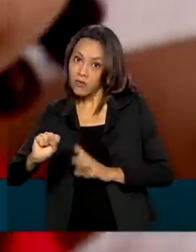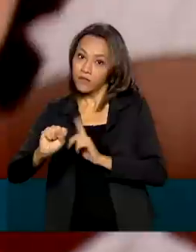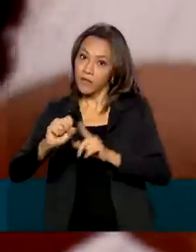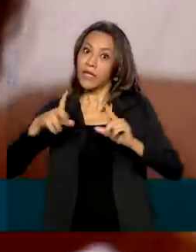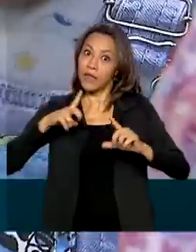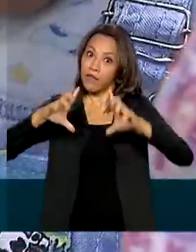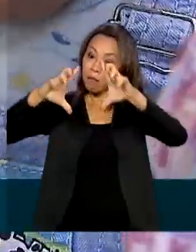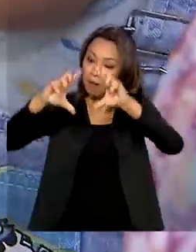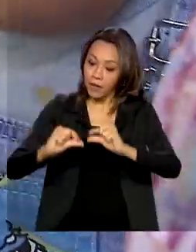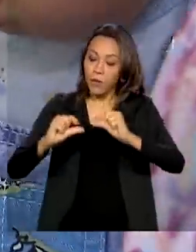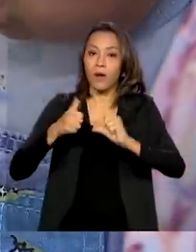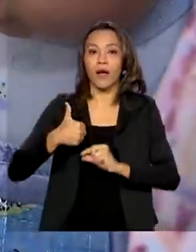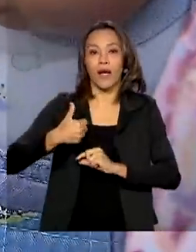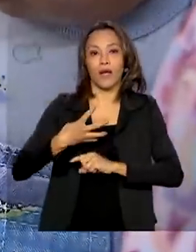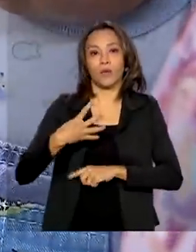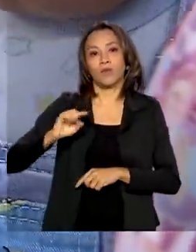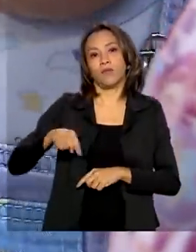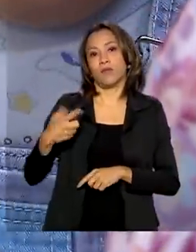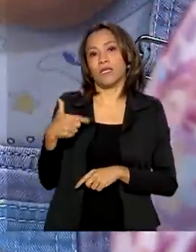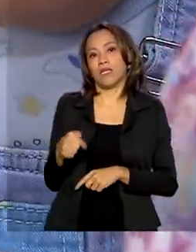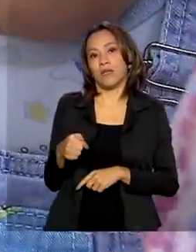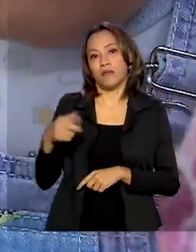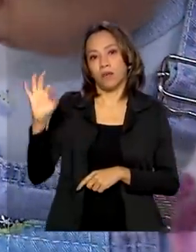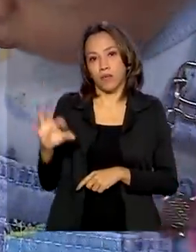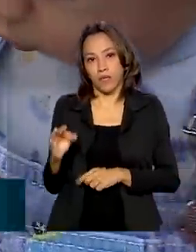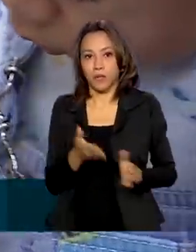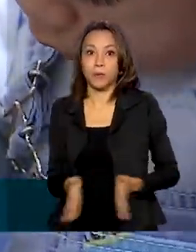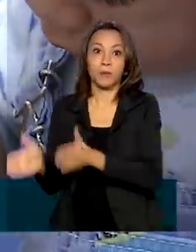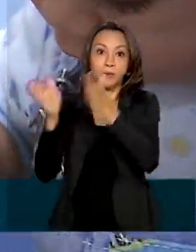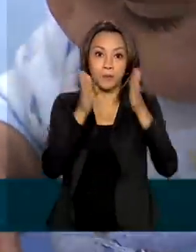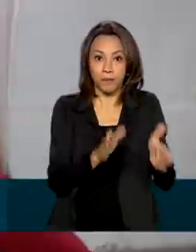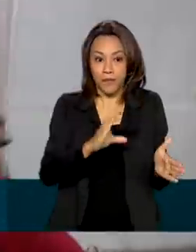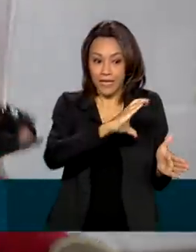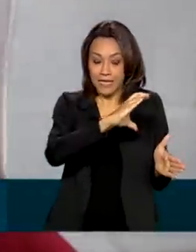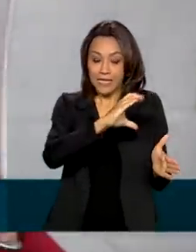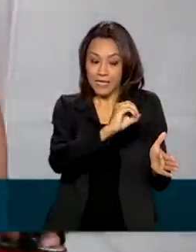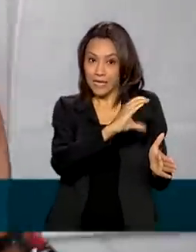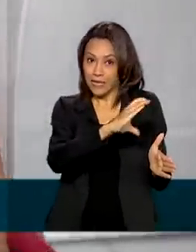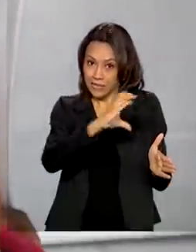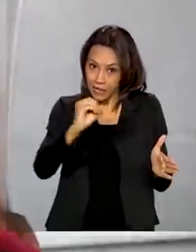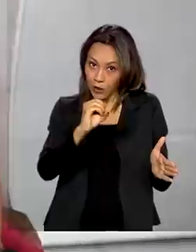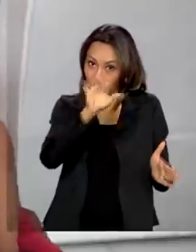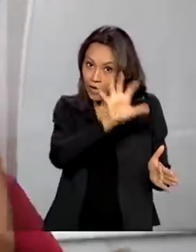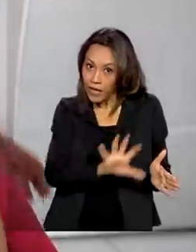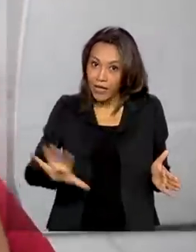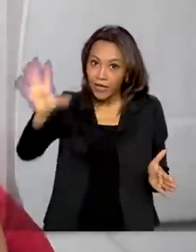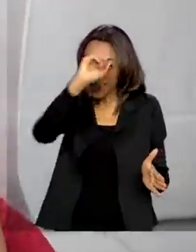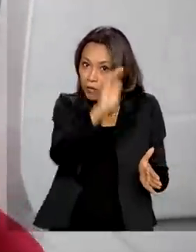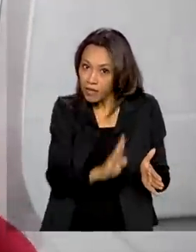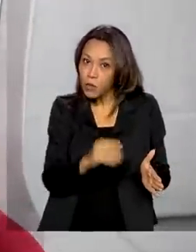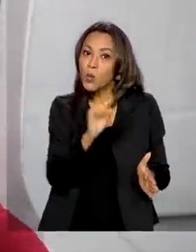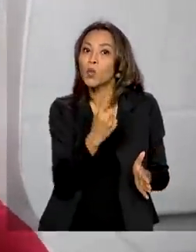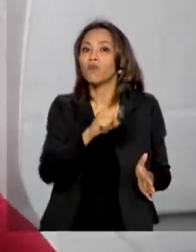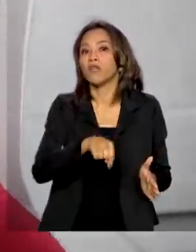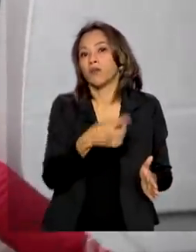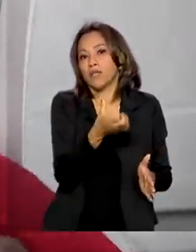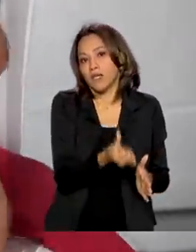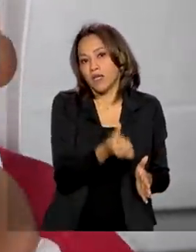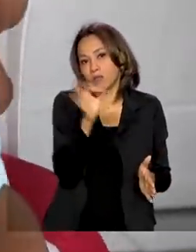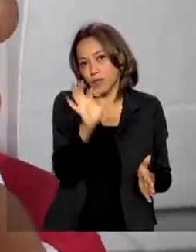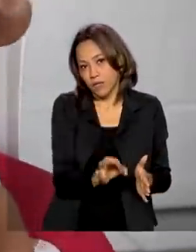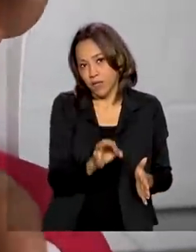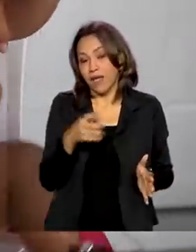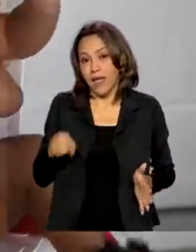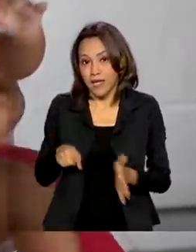14,7%. Já o centro-oeste é menor, 1,6%. O